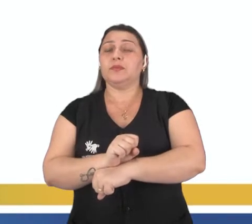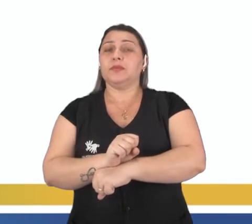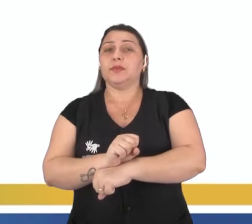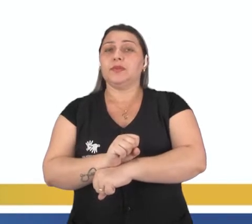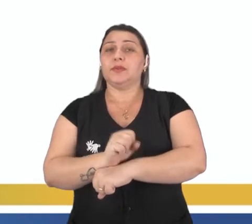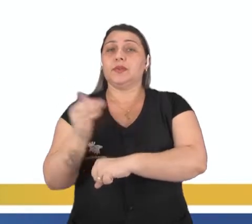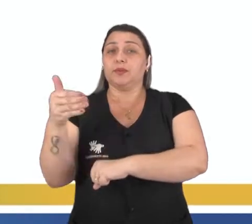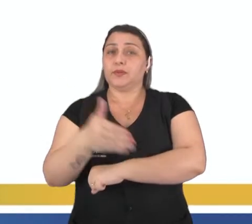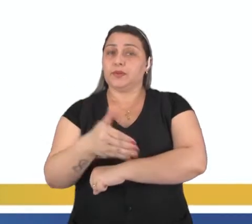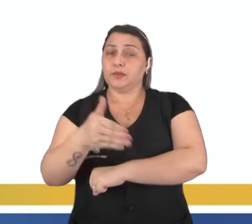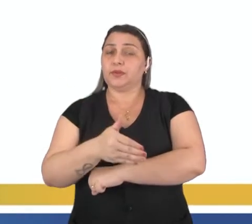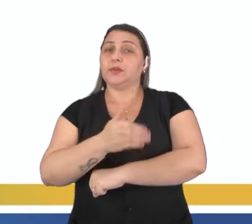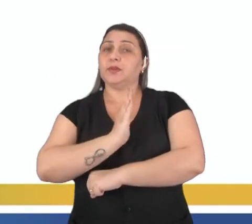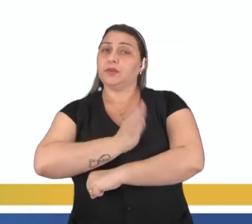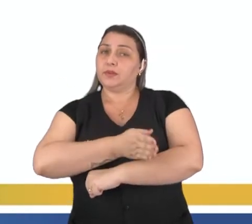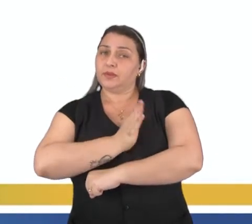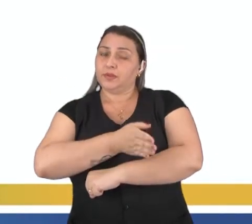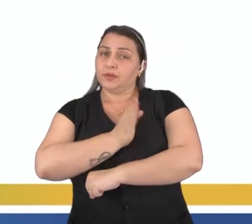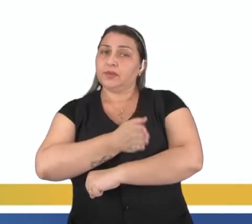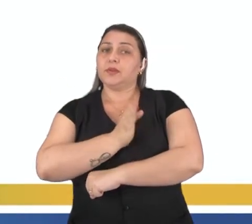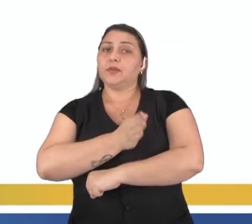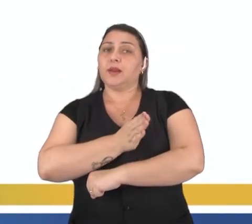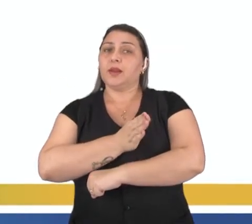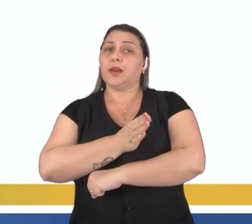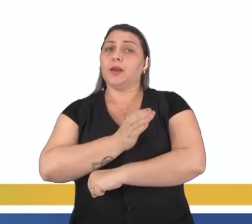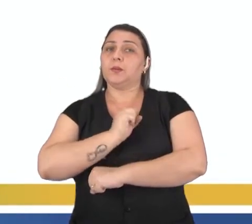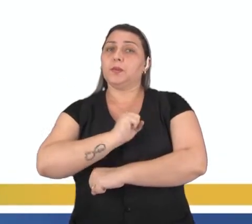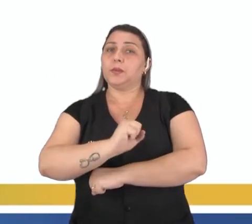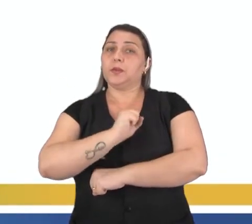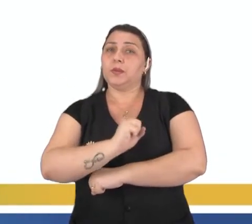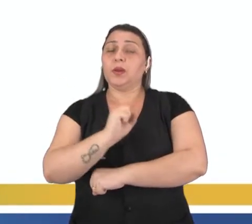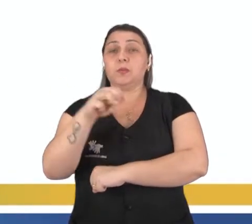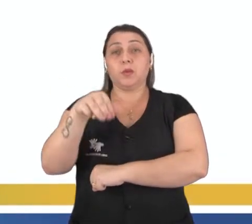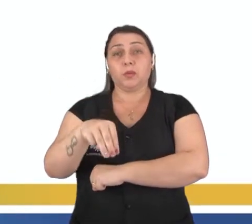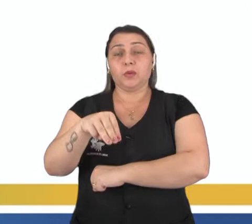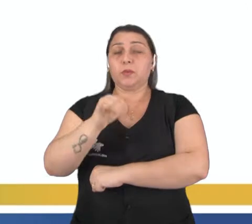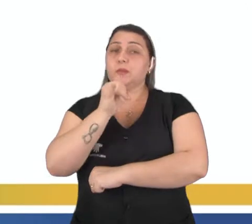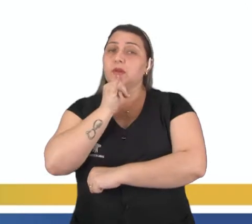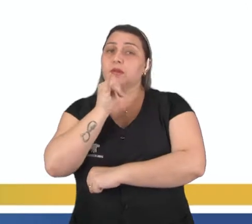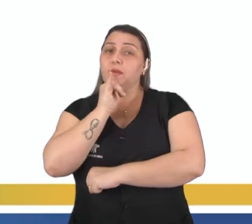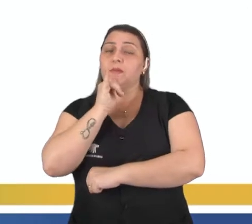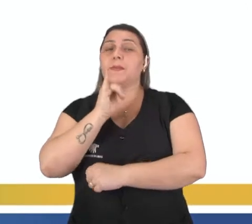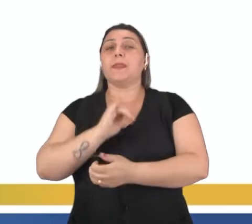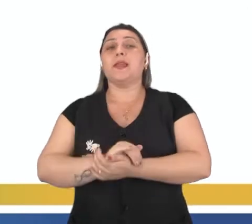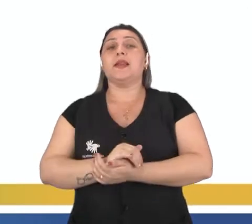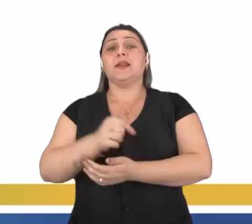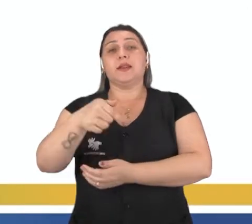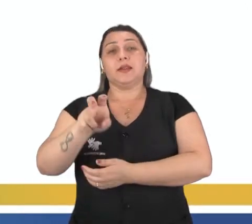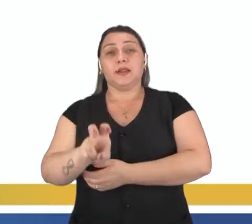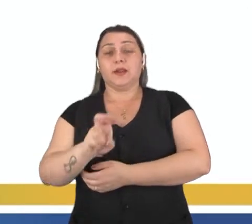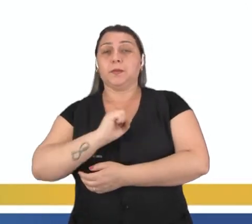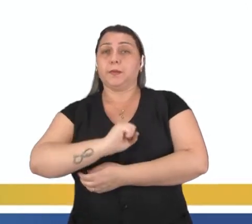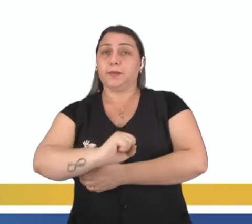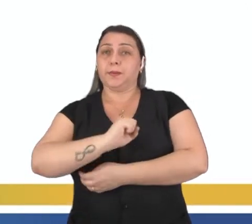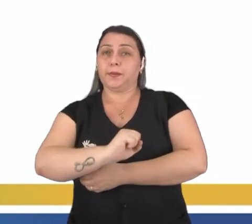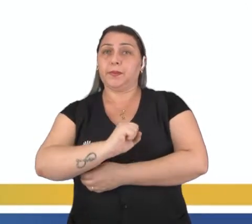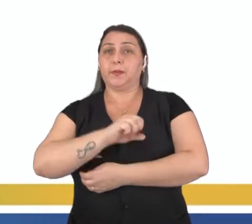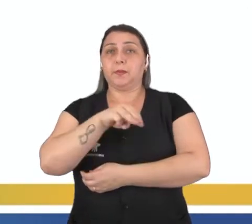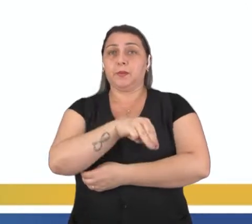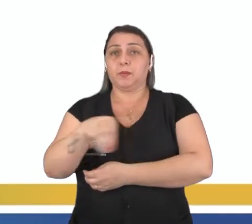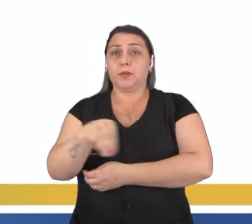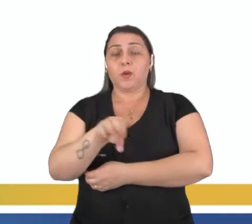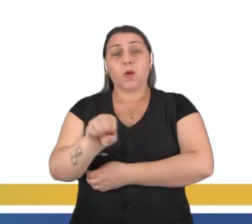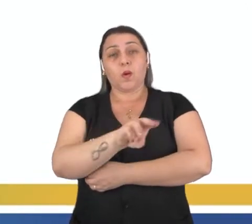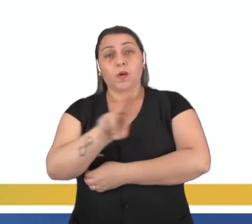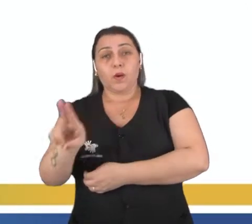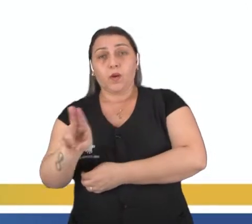A frequência cardíaca é expressa por batimentos por minuto. Por exemplo, 75 batimentos por minuto